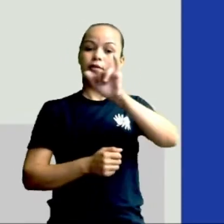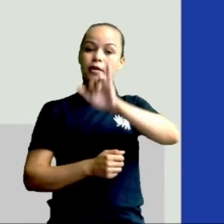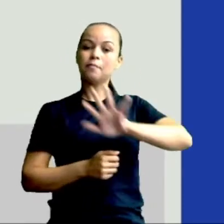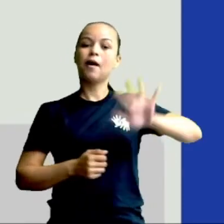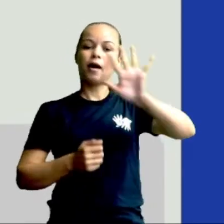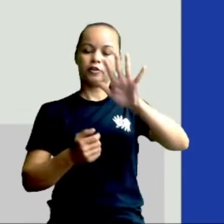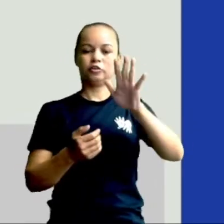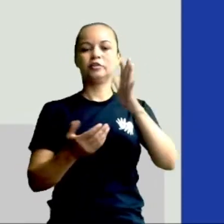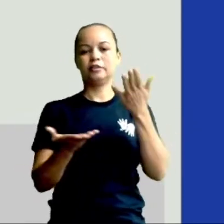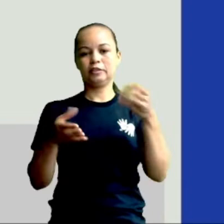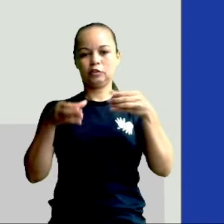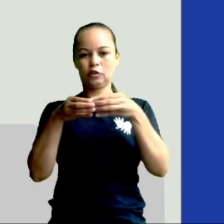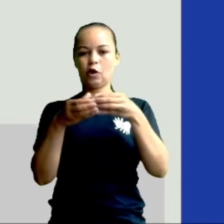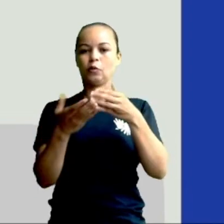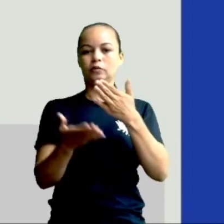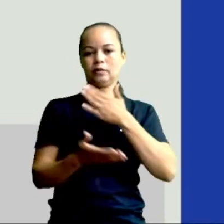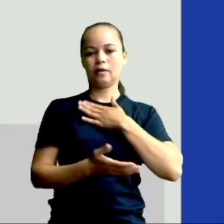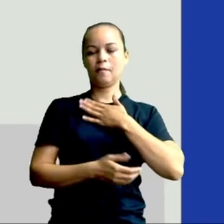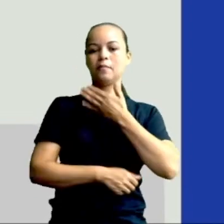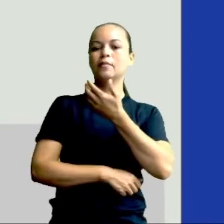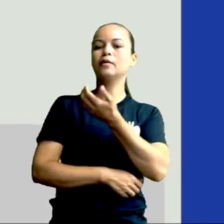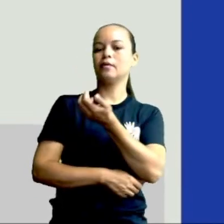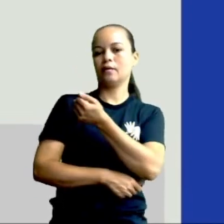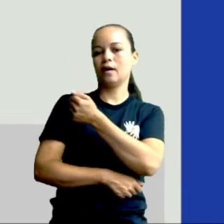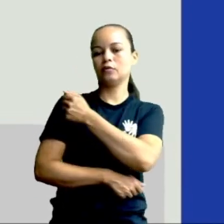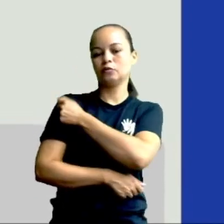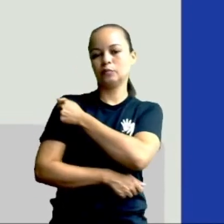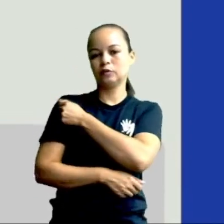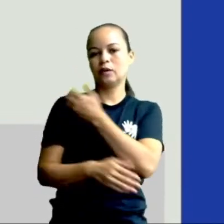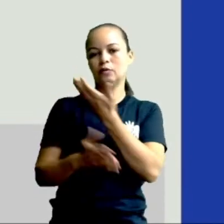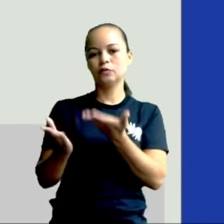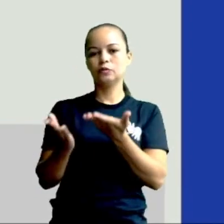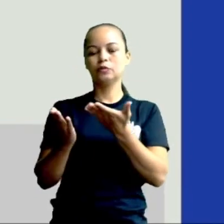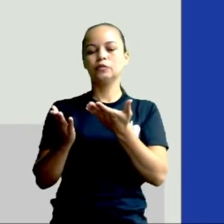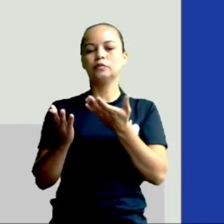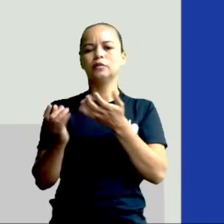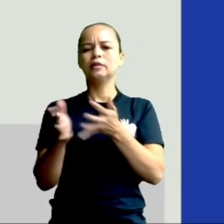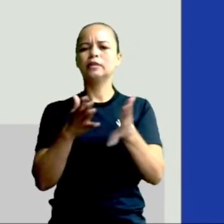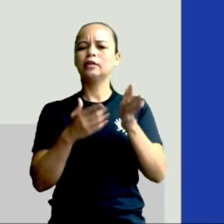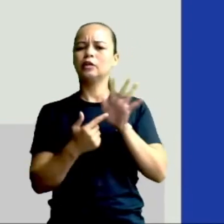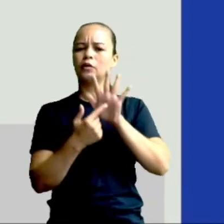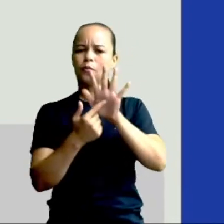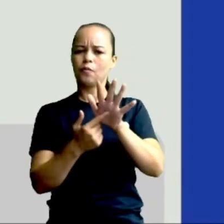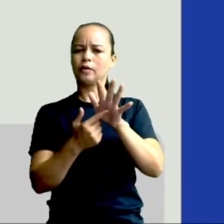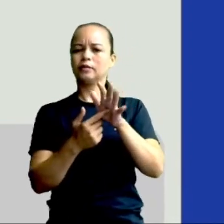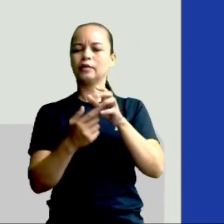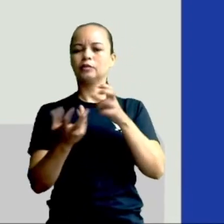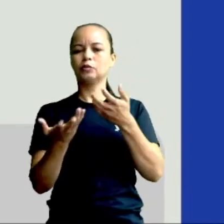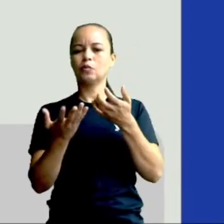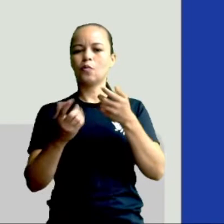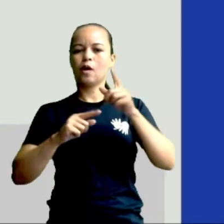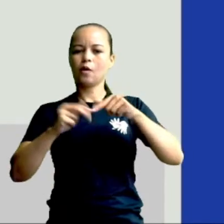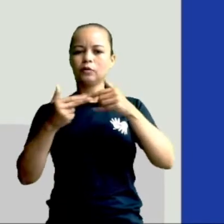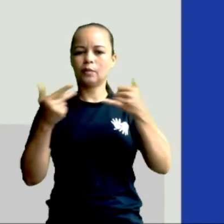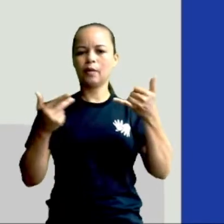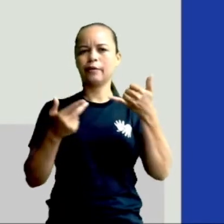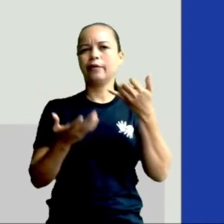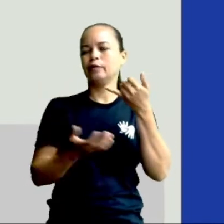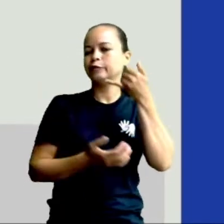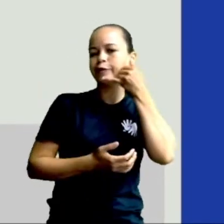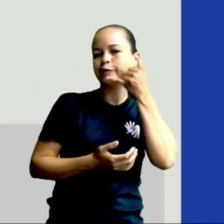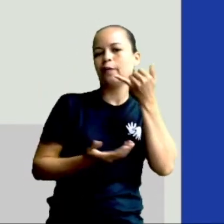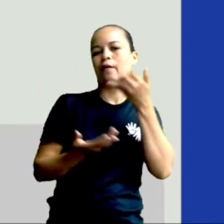são da minha turma, tá certo que eu estou atualmente, né, e aí a gente vê que o acesso a aparelhos eletrônicos e a